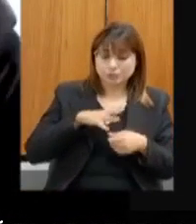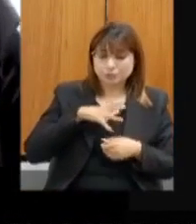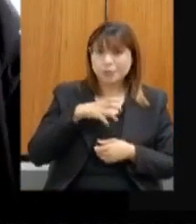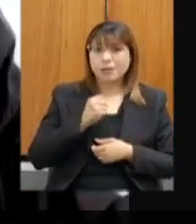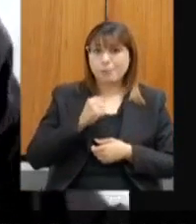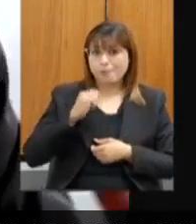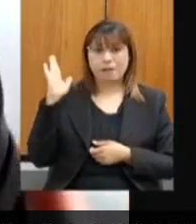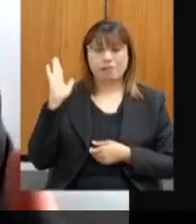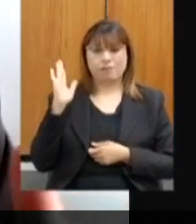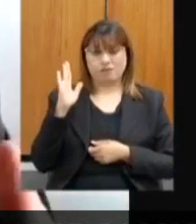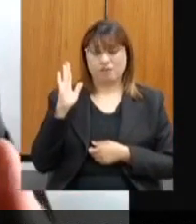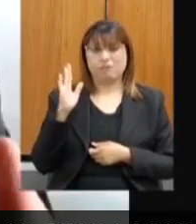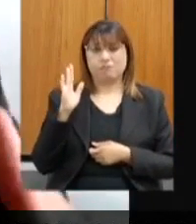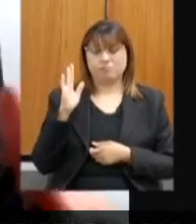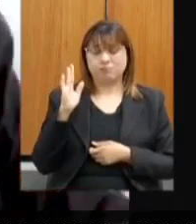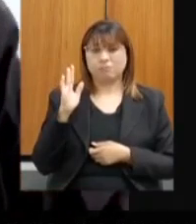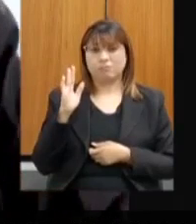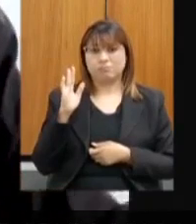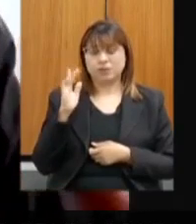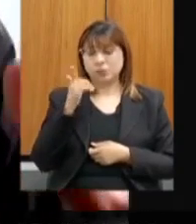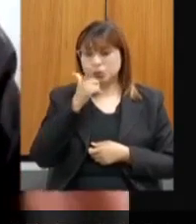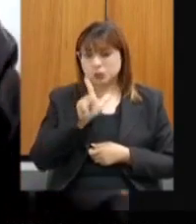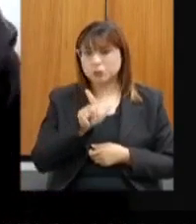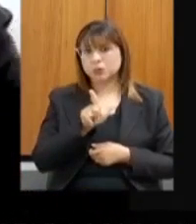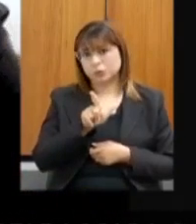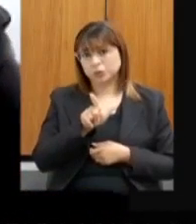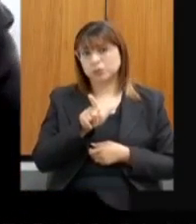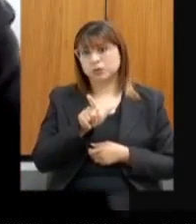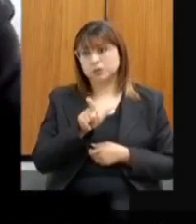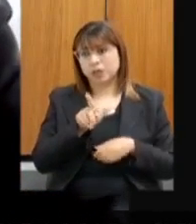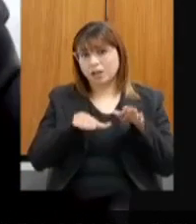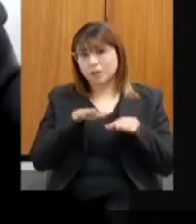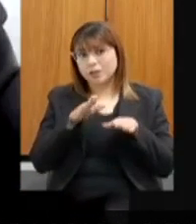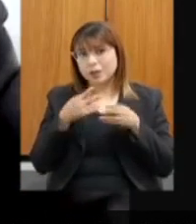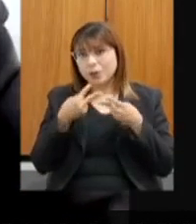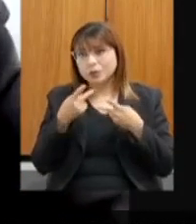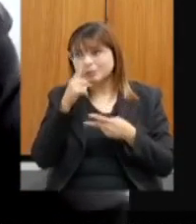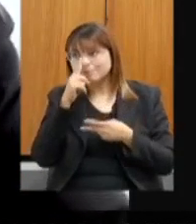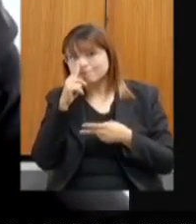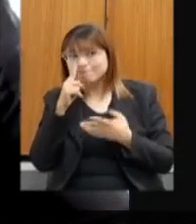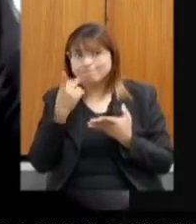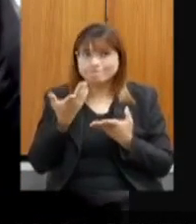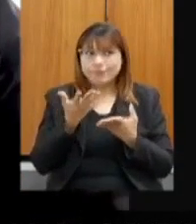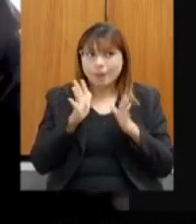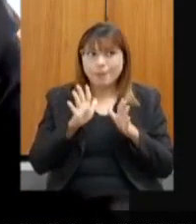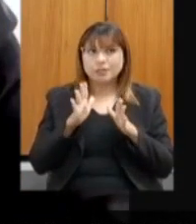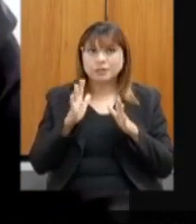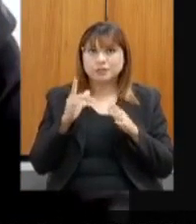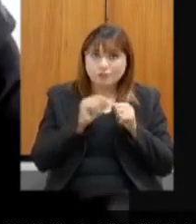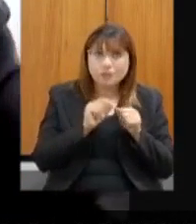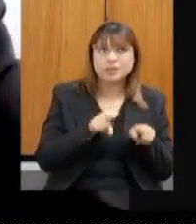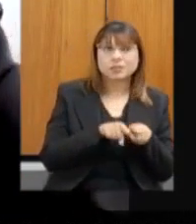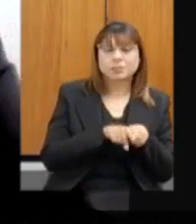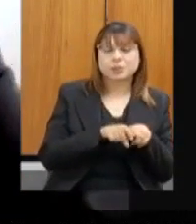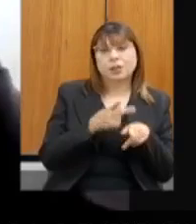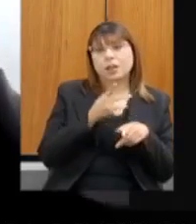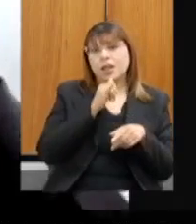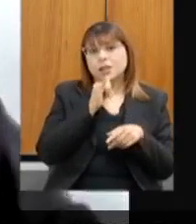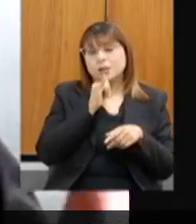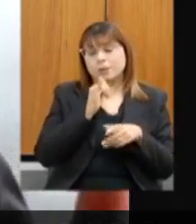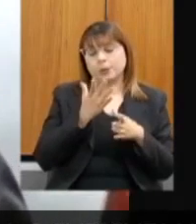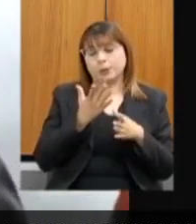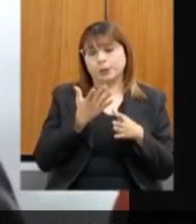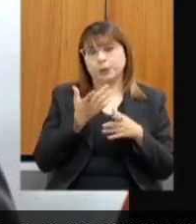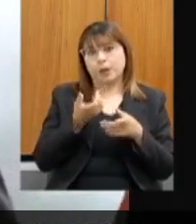em correr alguns riscos, como fazemos na área econômica. Por exemplo, nós tivemos a